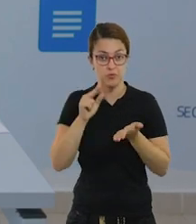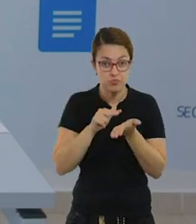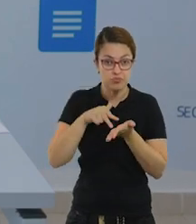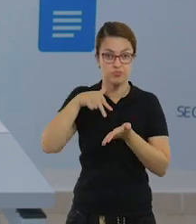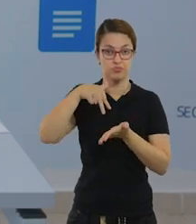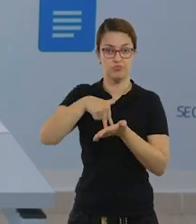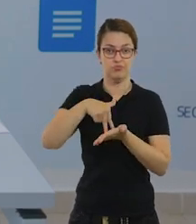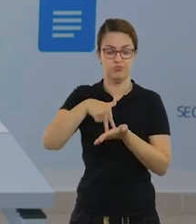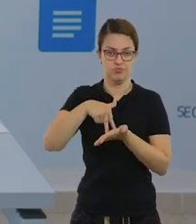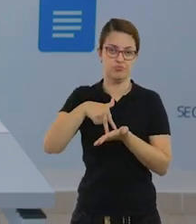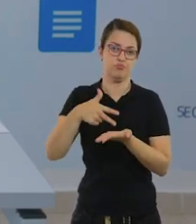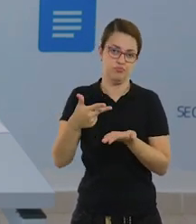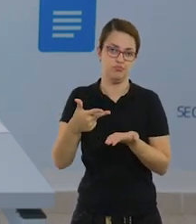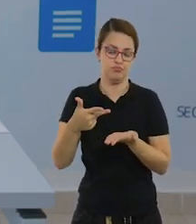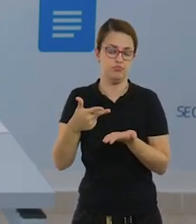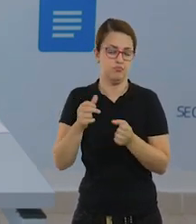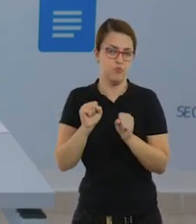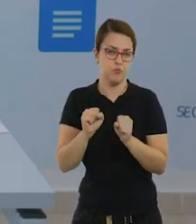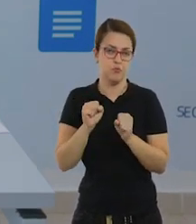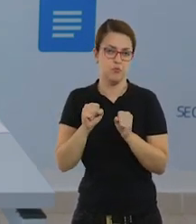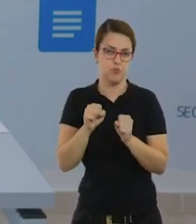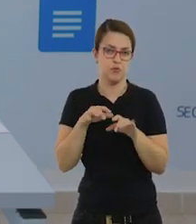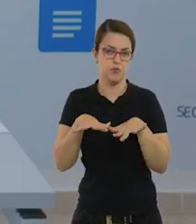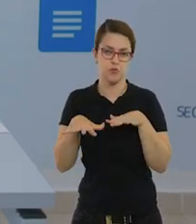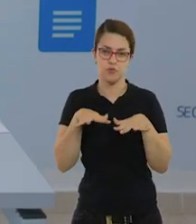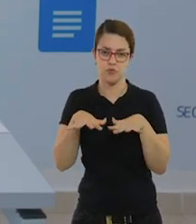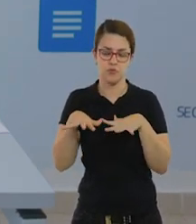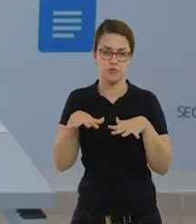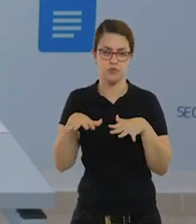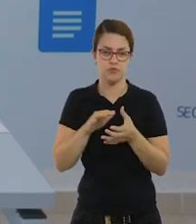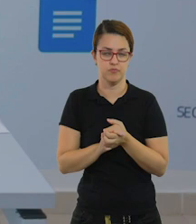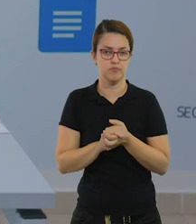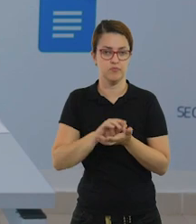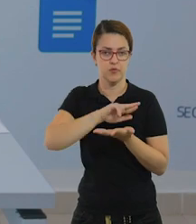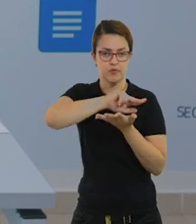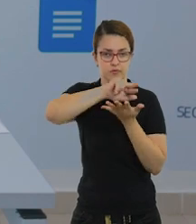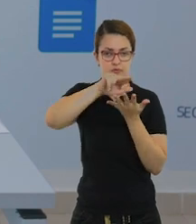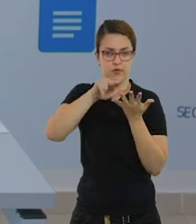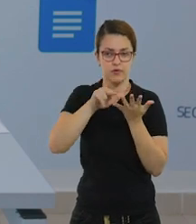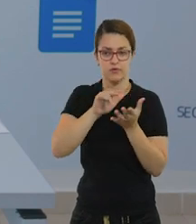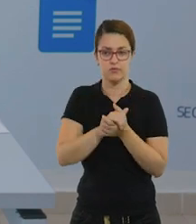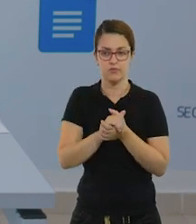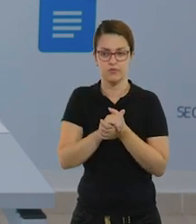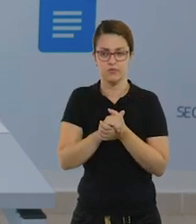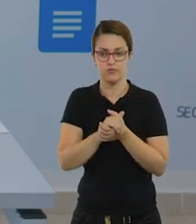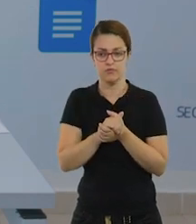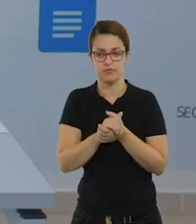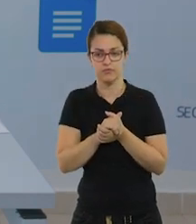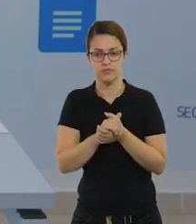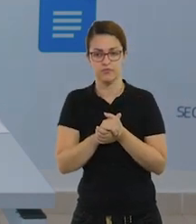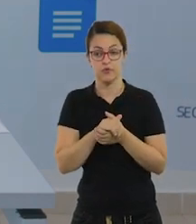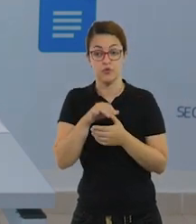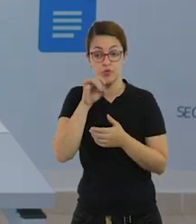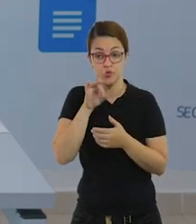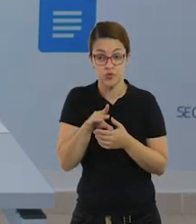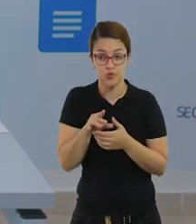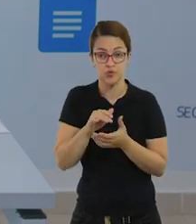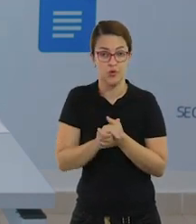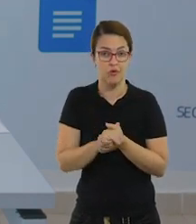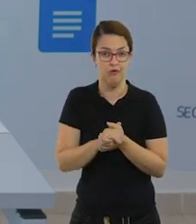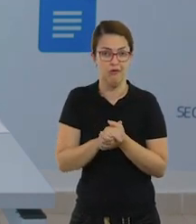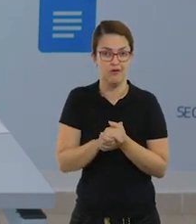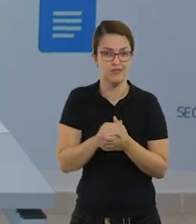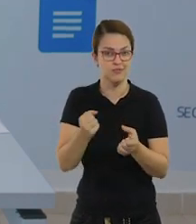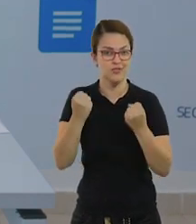depois fazer com que ele realize a posição em pé, tá bom? Uma variação que eu sugiro para vocês é não fazer também